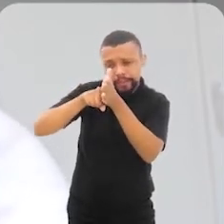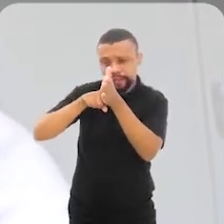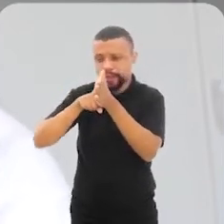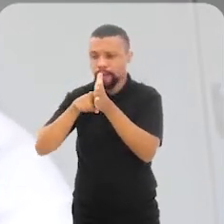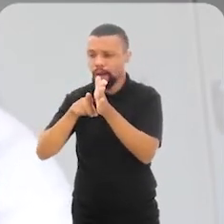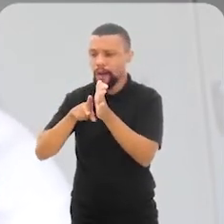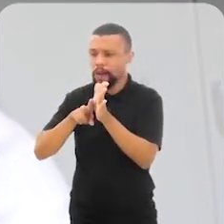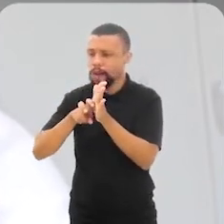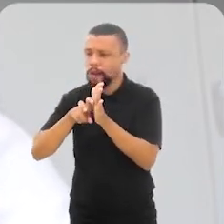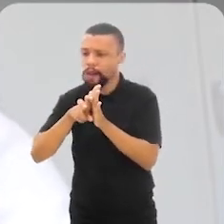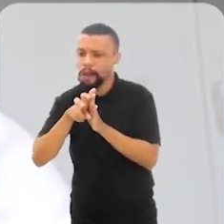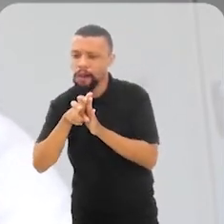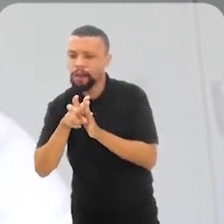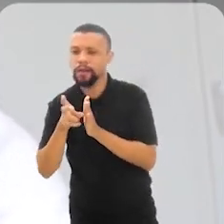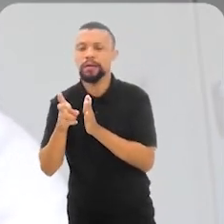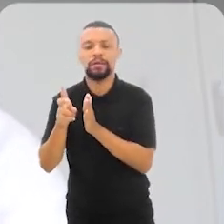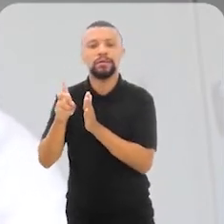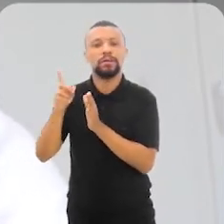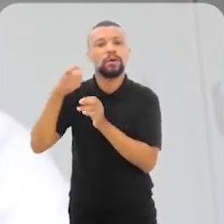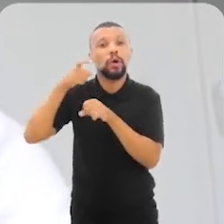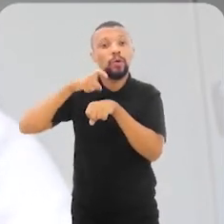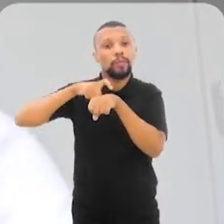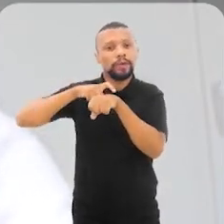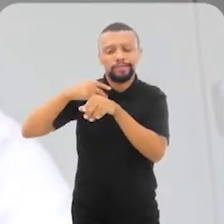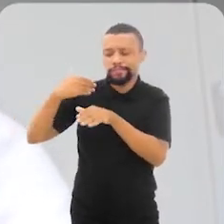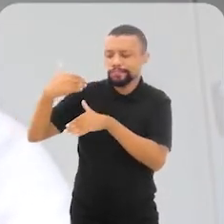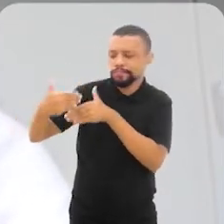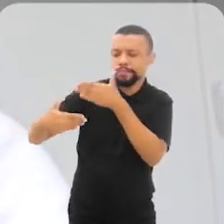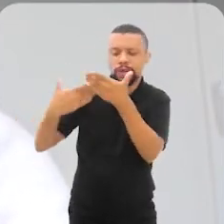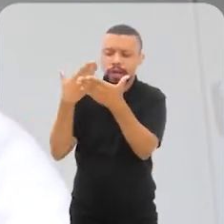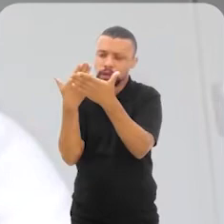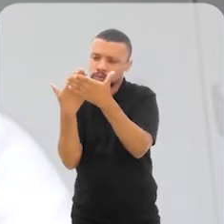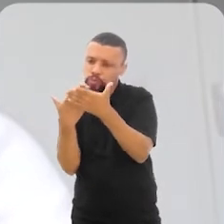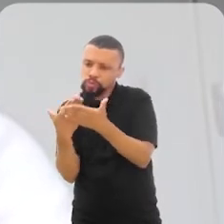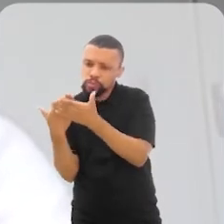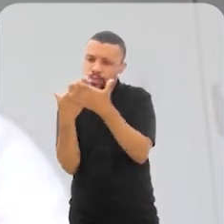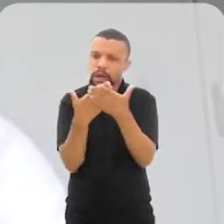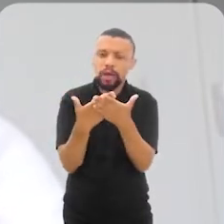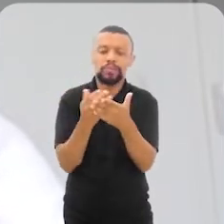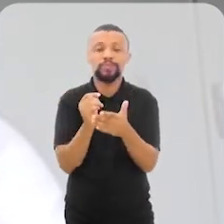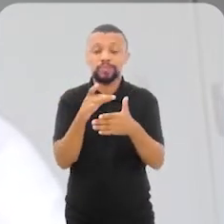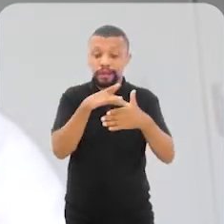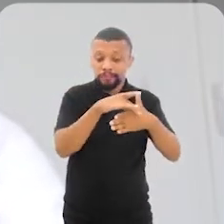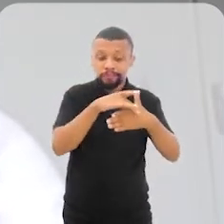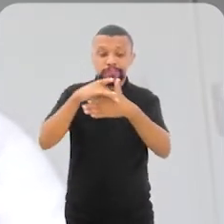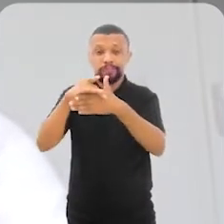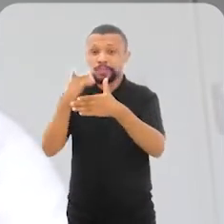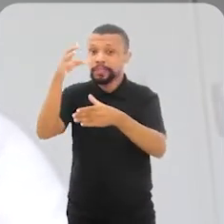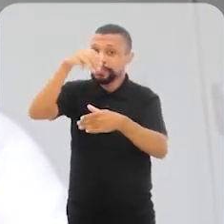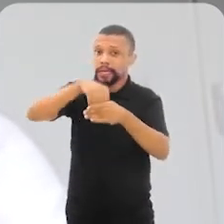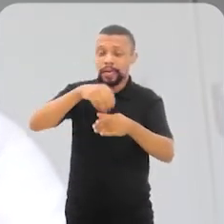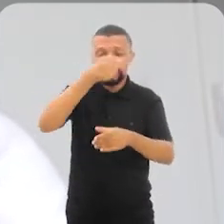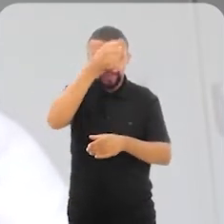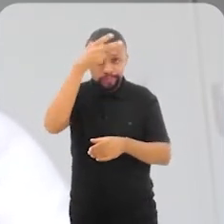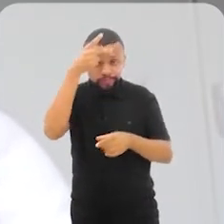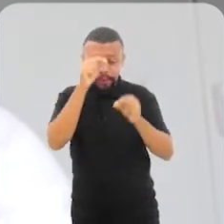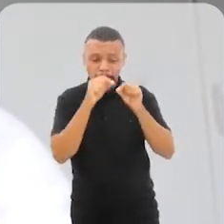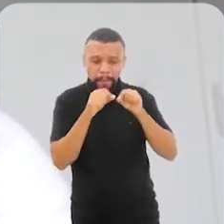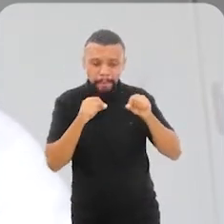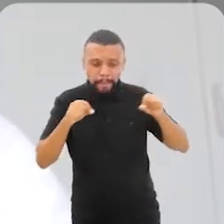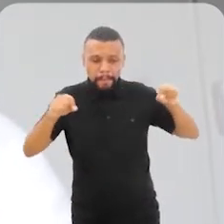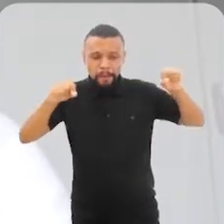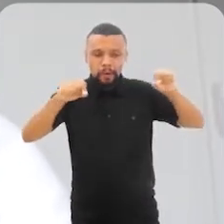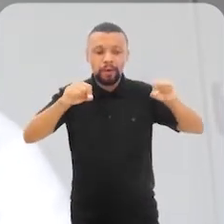e, na medida em que nós fomos estudando atores na cidade que